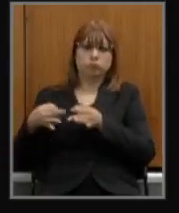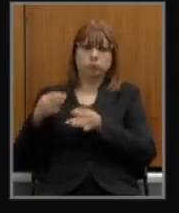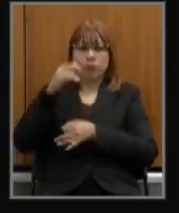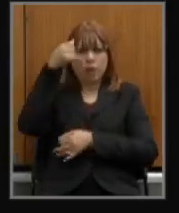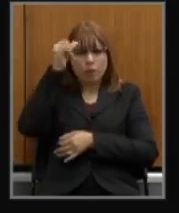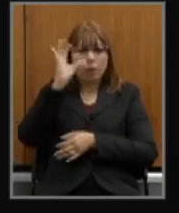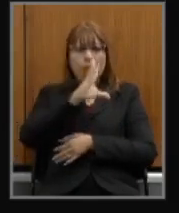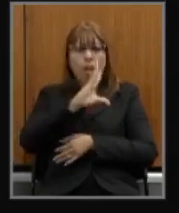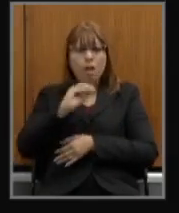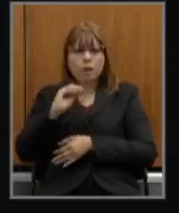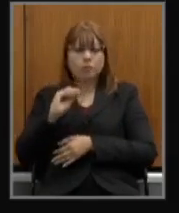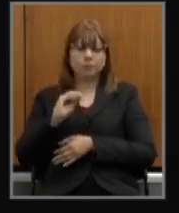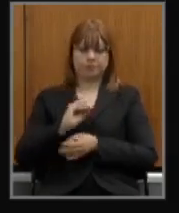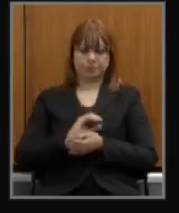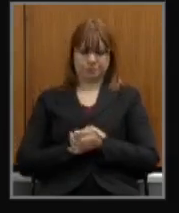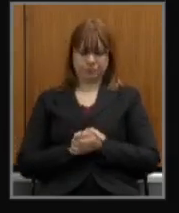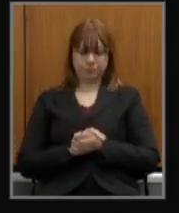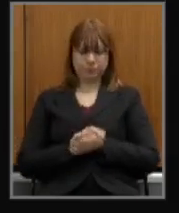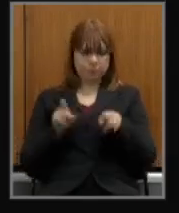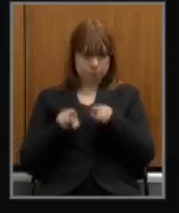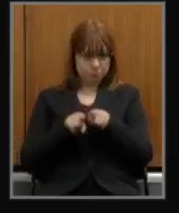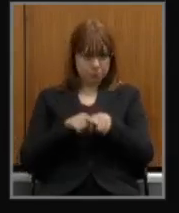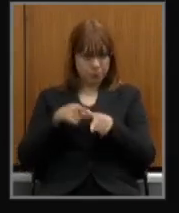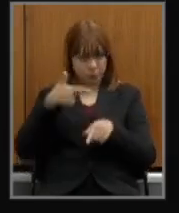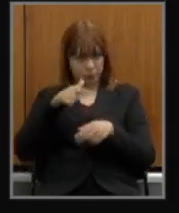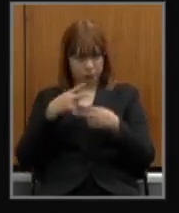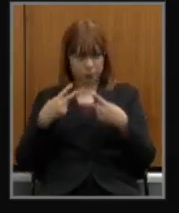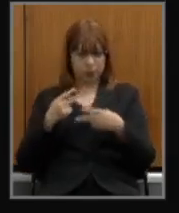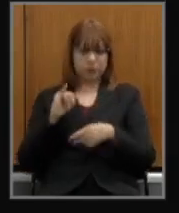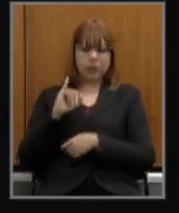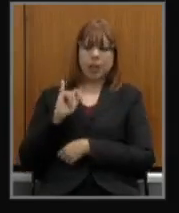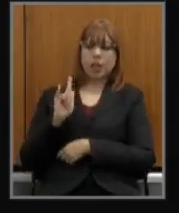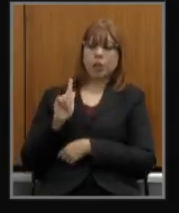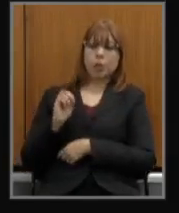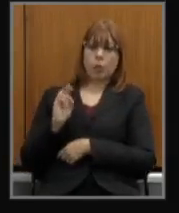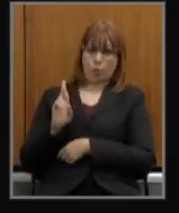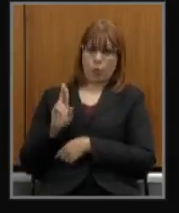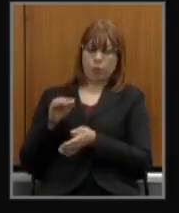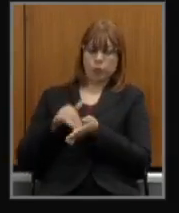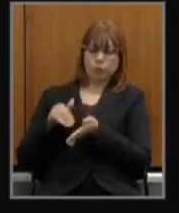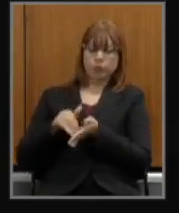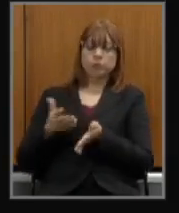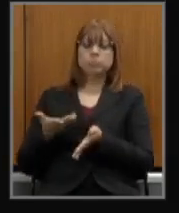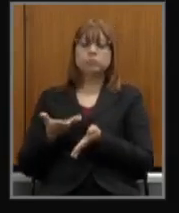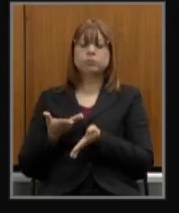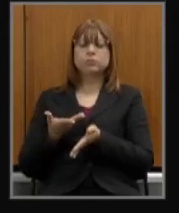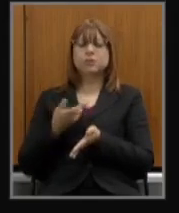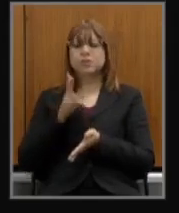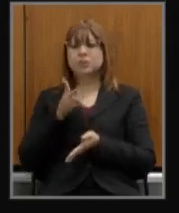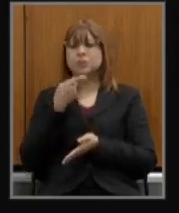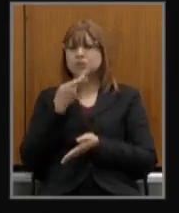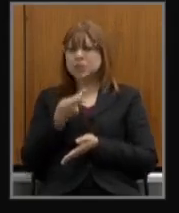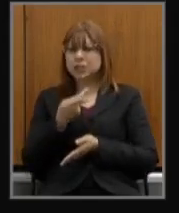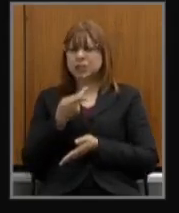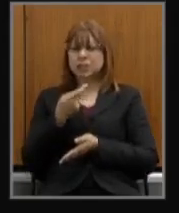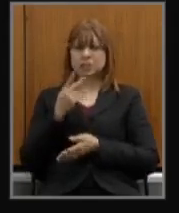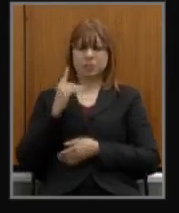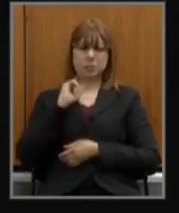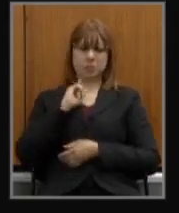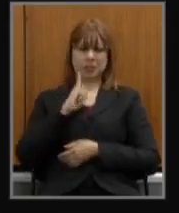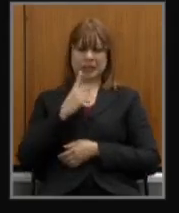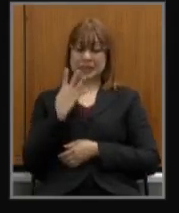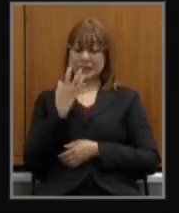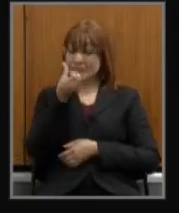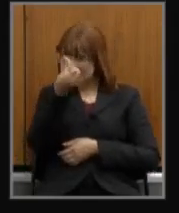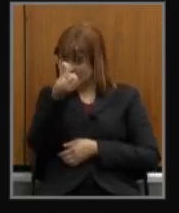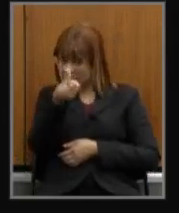outra coisa também é o seguinte Igor fala-se muito que Minas Gerais concede seis bilhões de